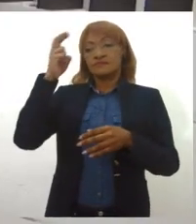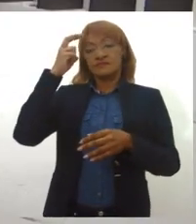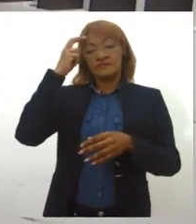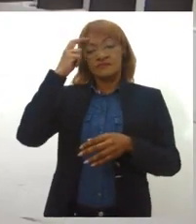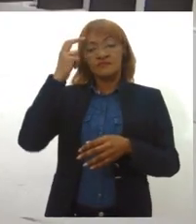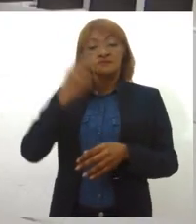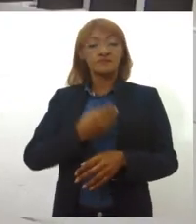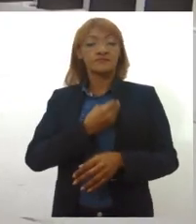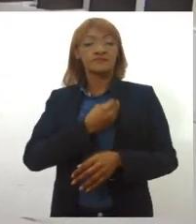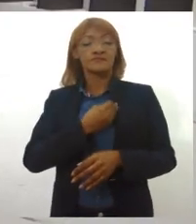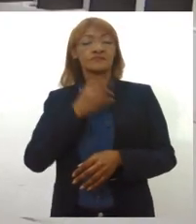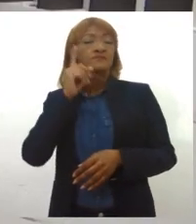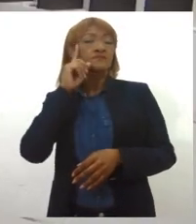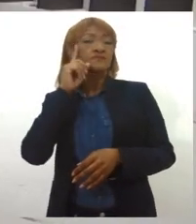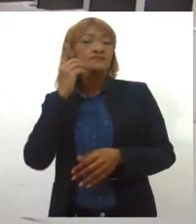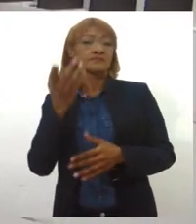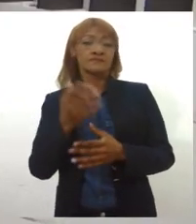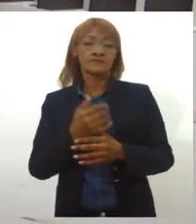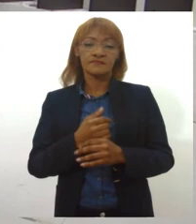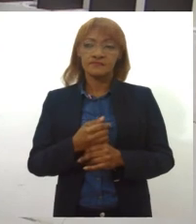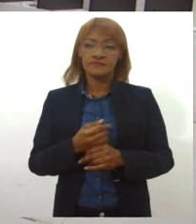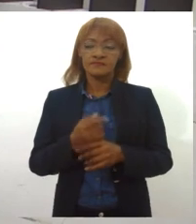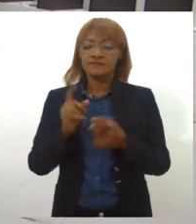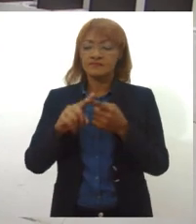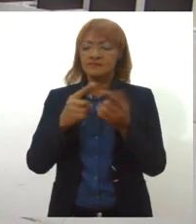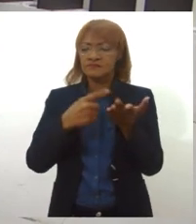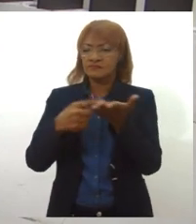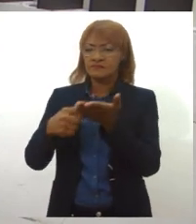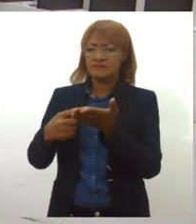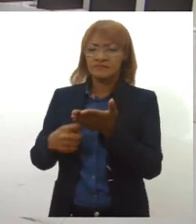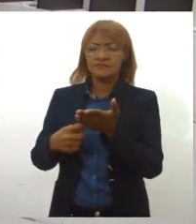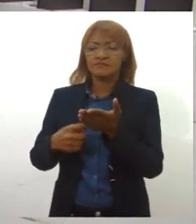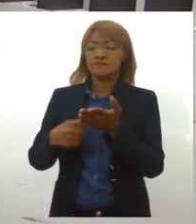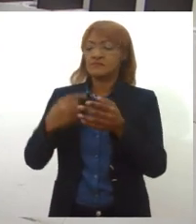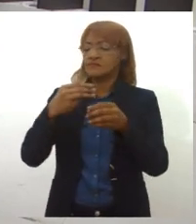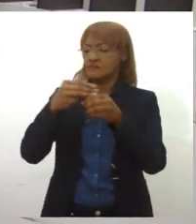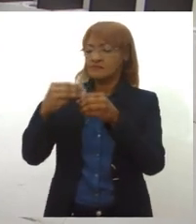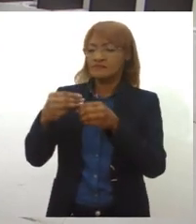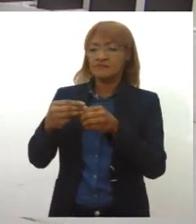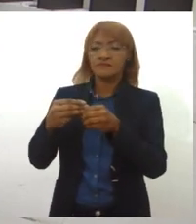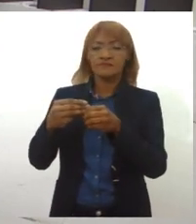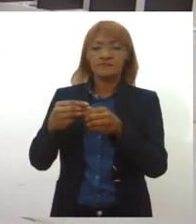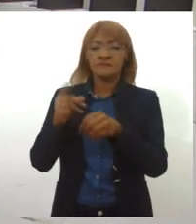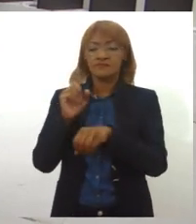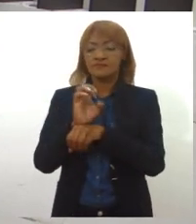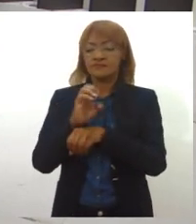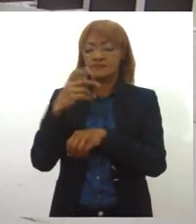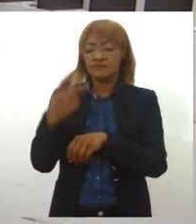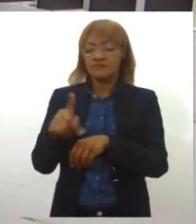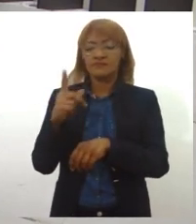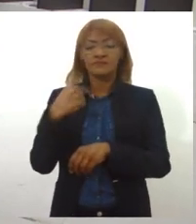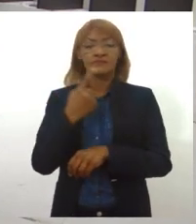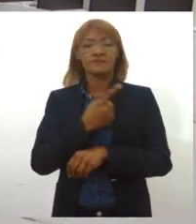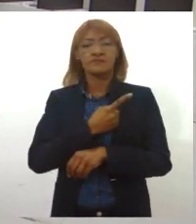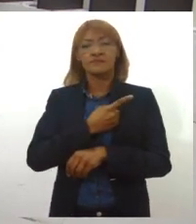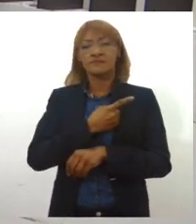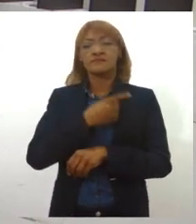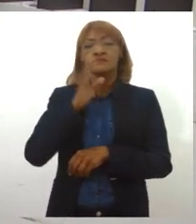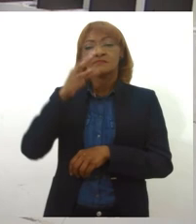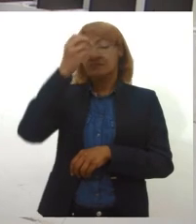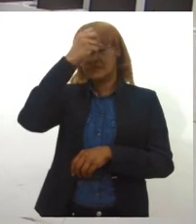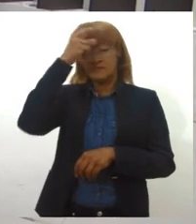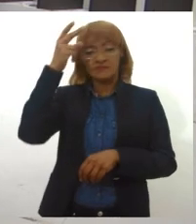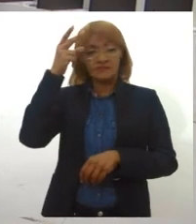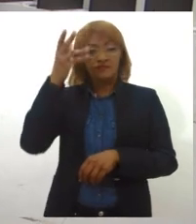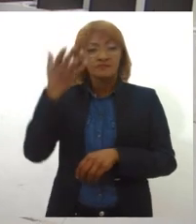dia. A gente tem feito uma parceria muito boa com os municípios do nosso estado, com conhecimento de materiais,